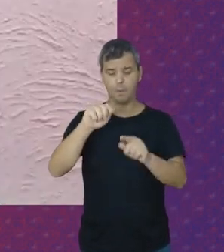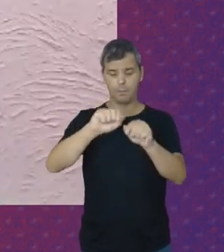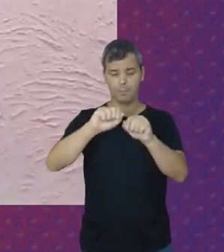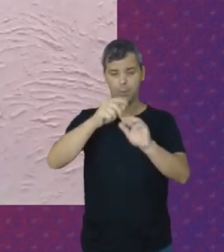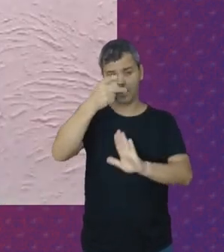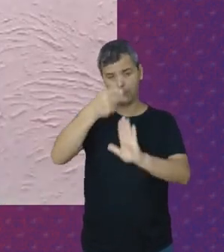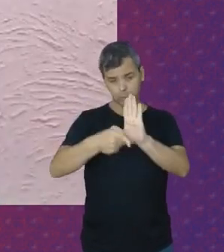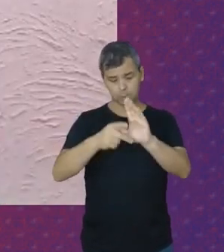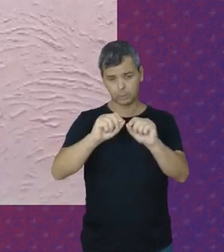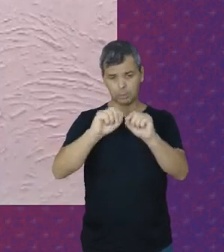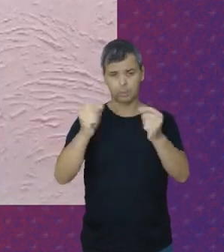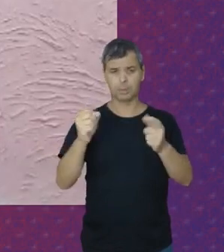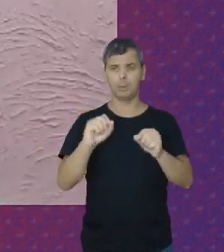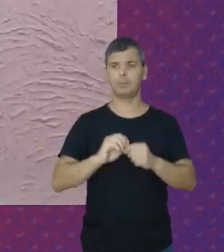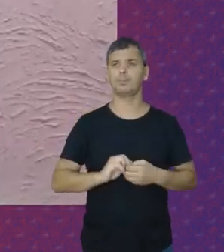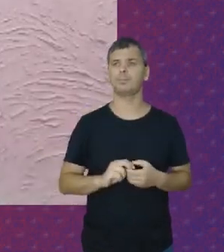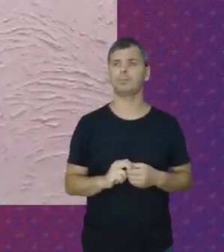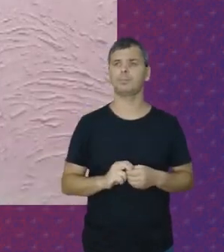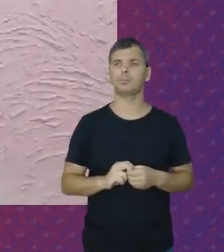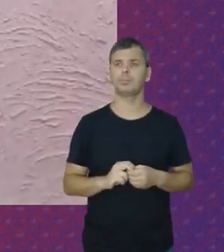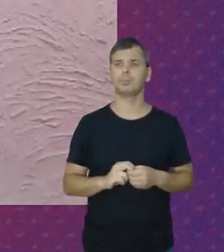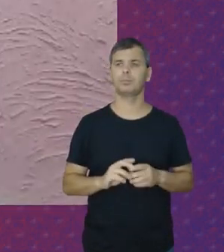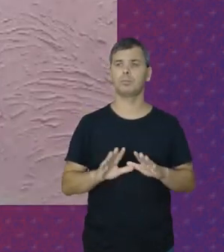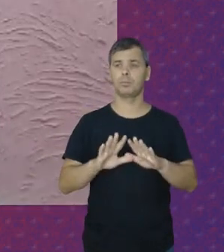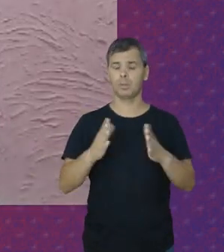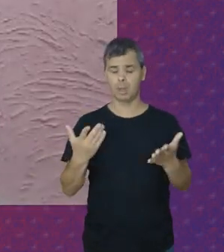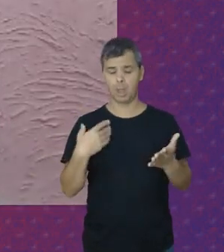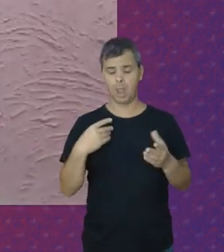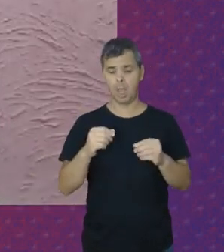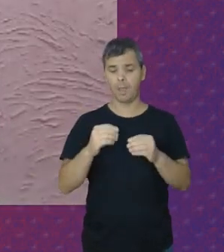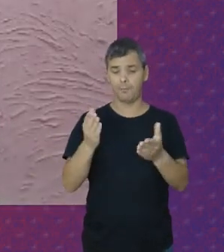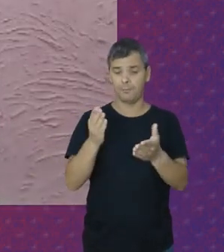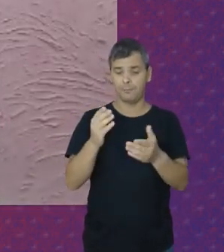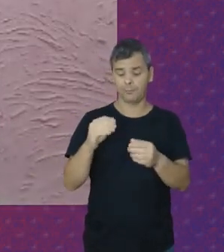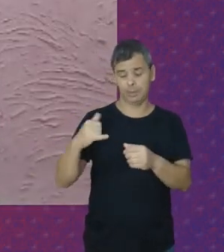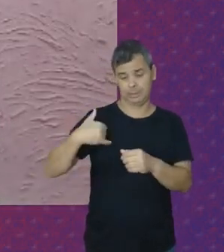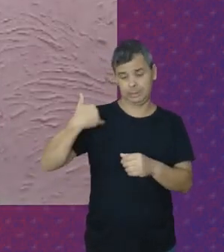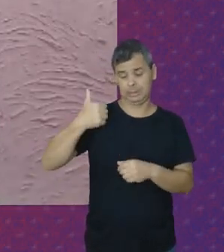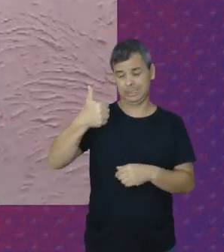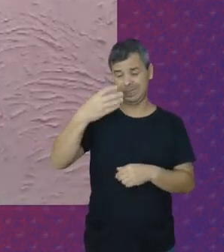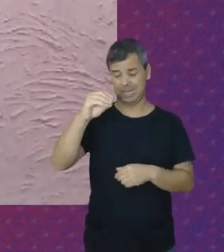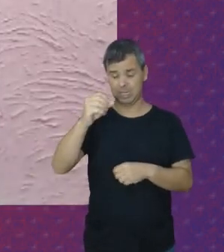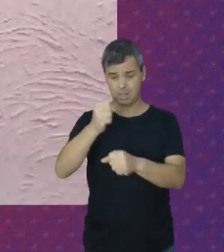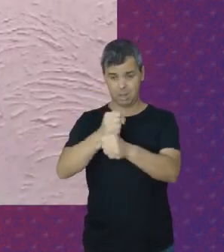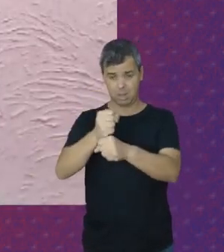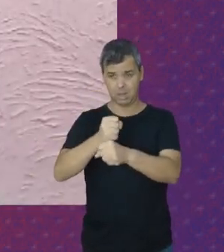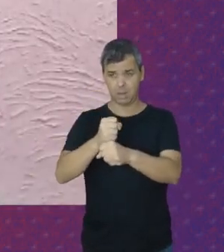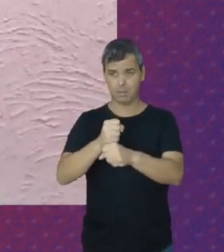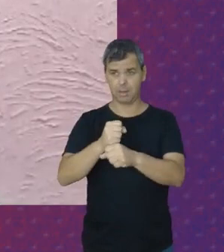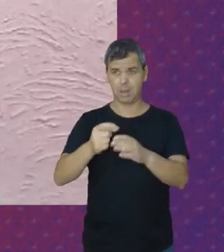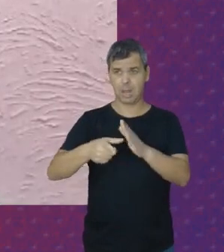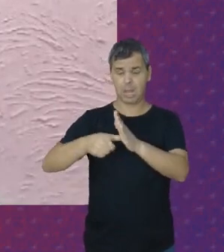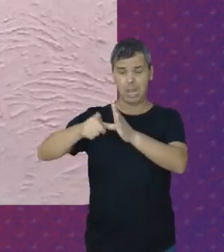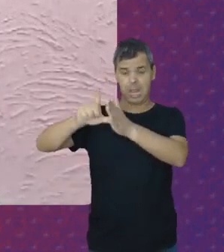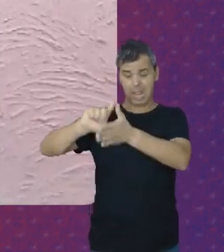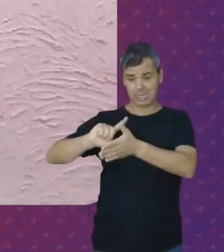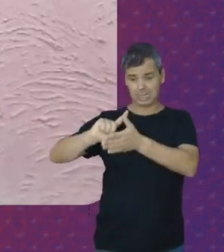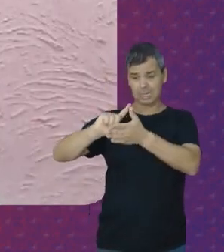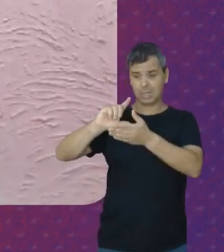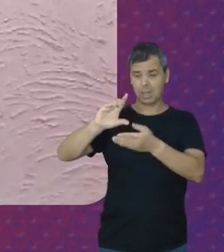E no caso Ela completa 10 anos E antes da PEC